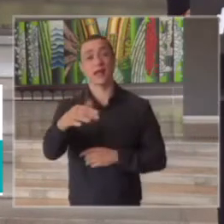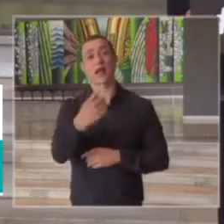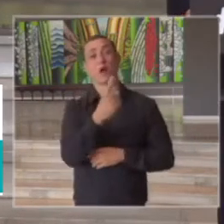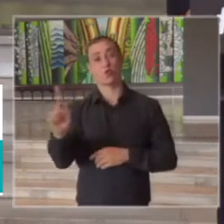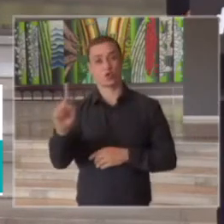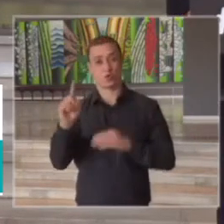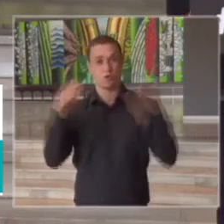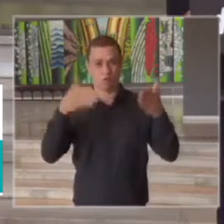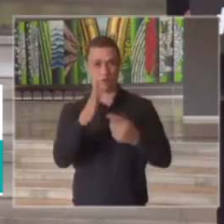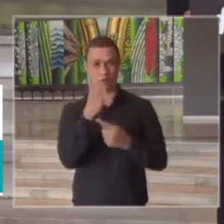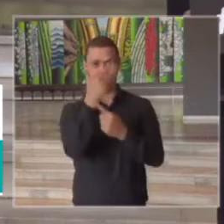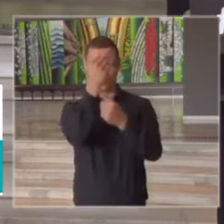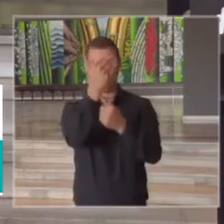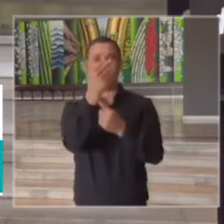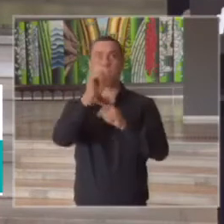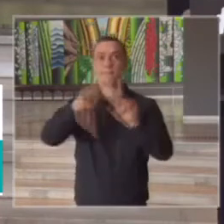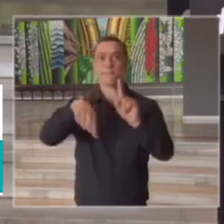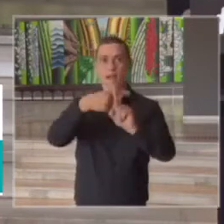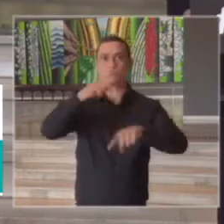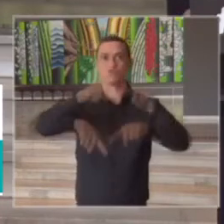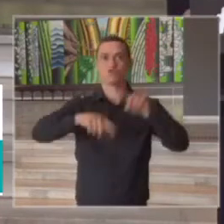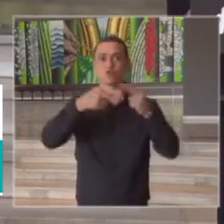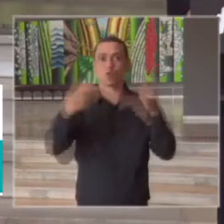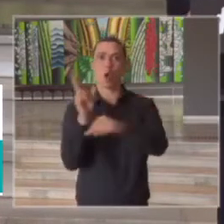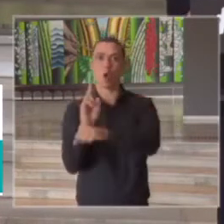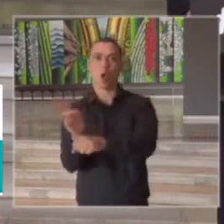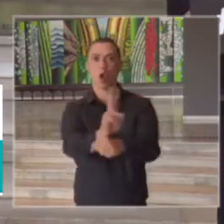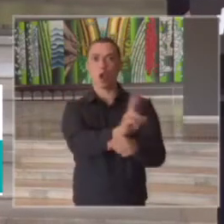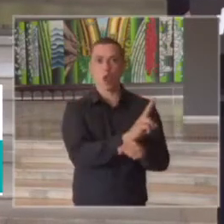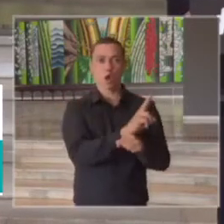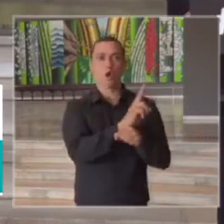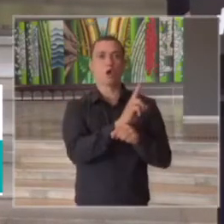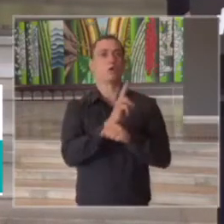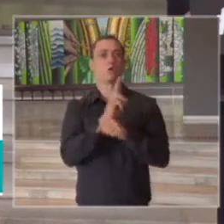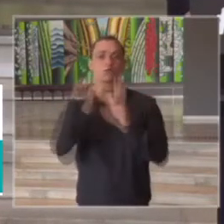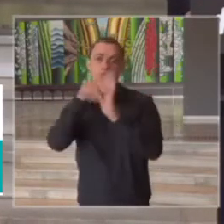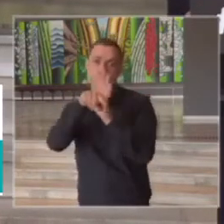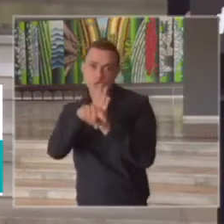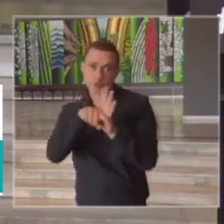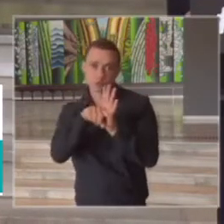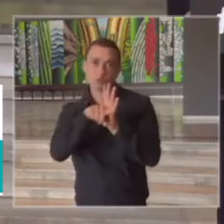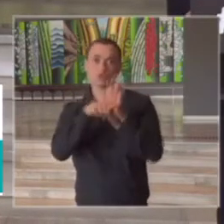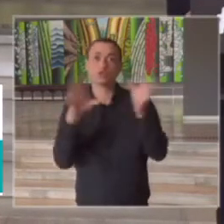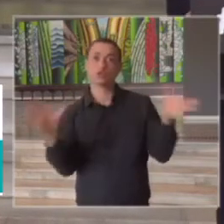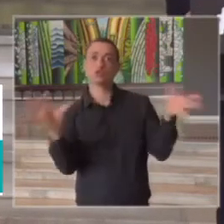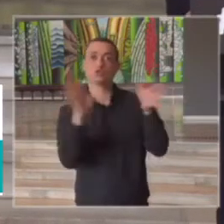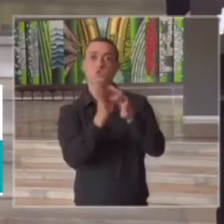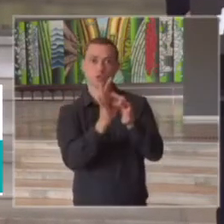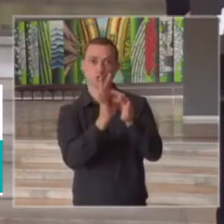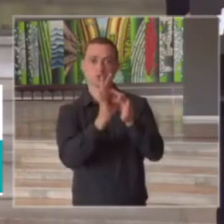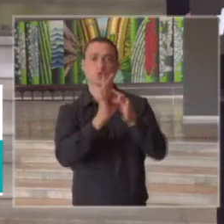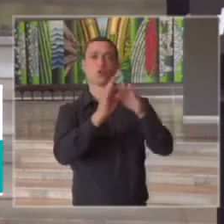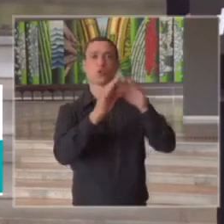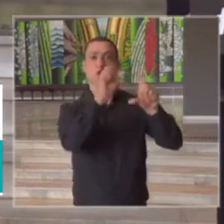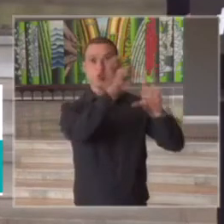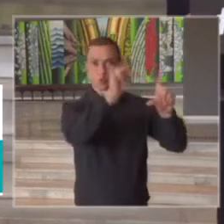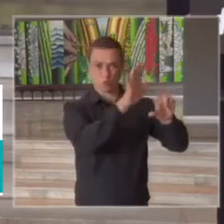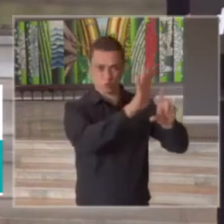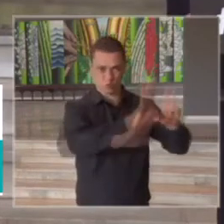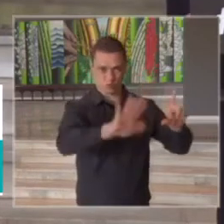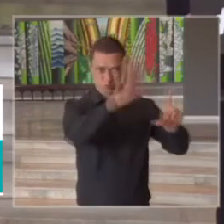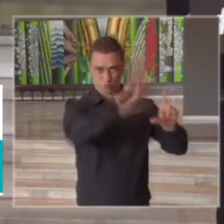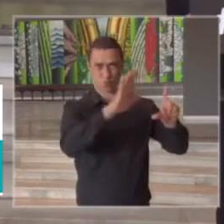tecnológica incluindo ferramentas de monitoramento triagem e integração das plataformas de dados